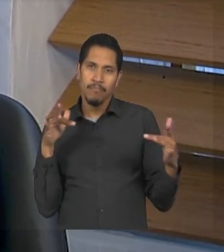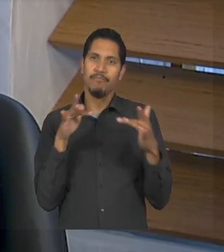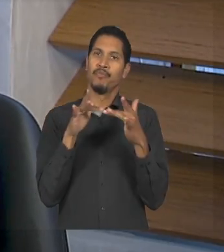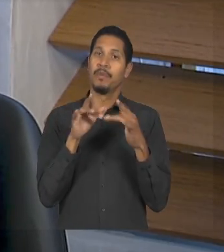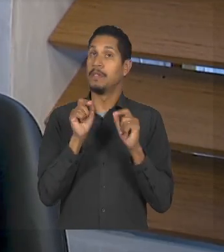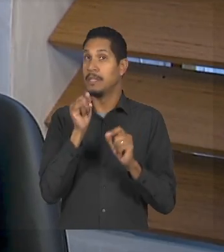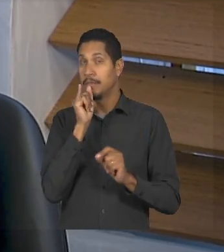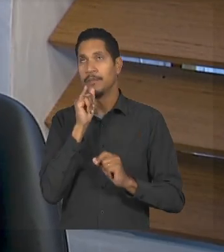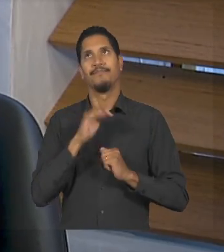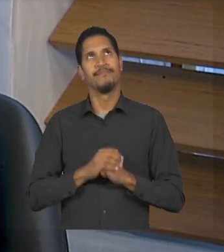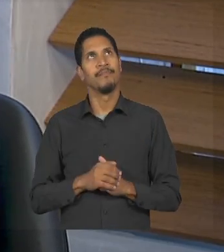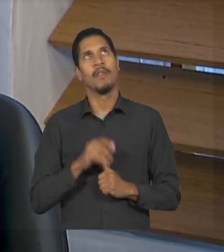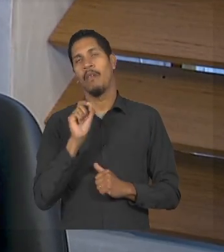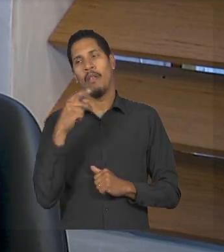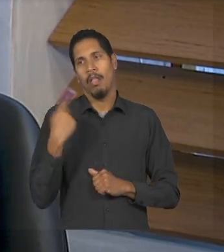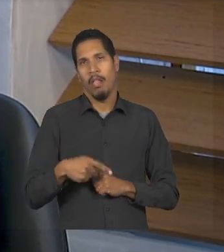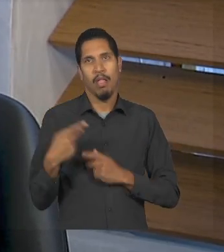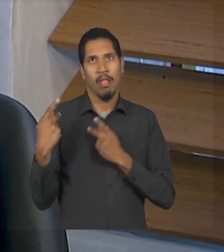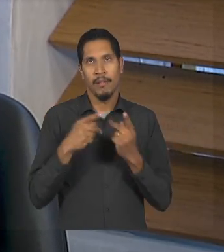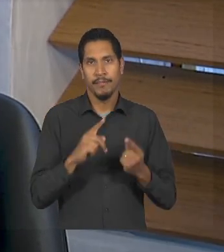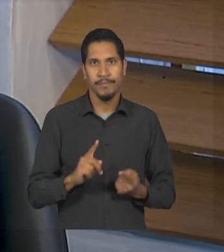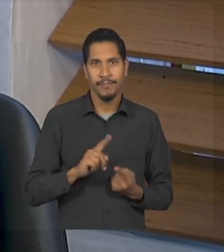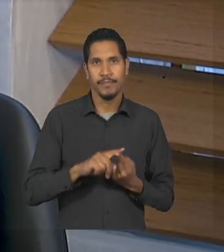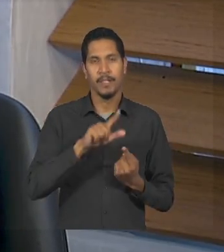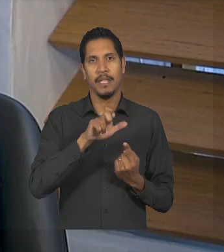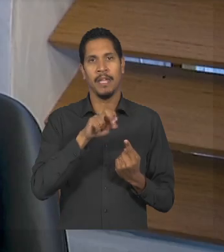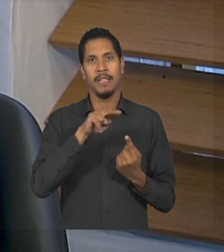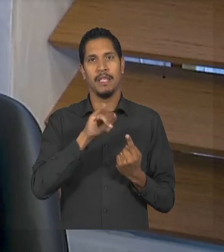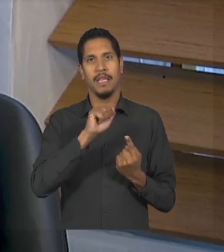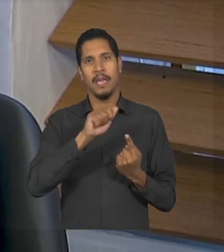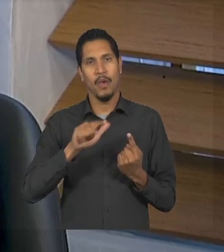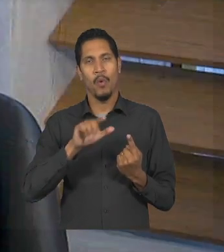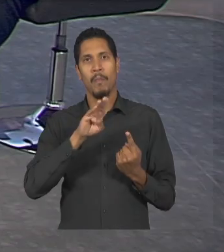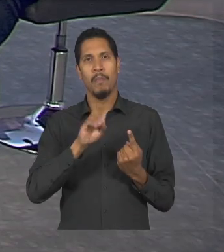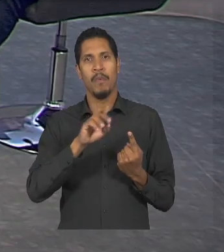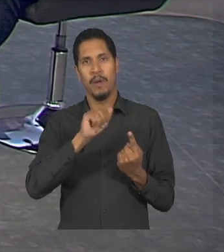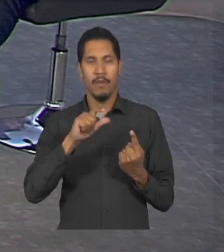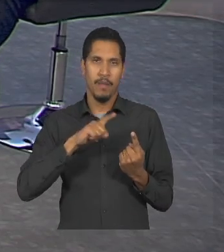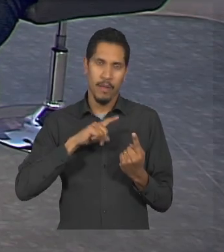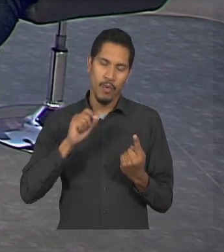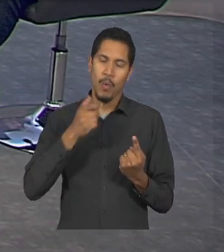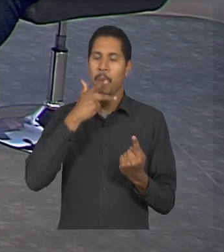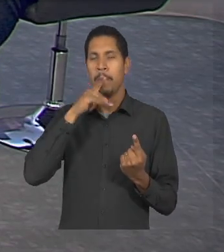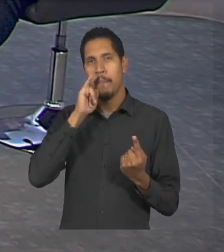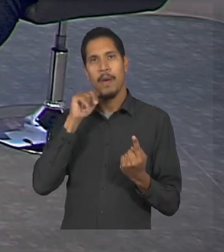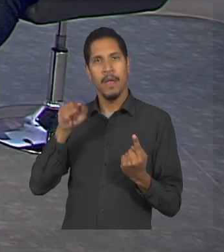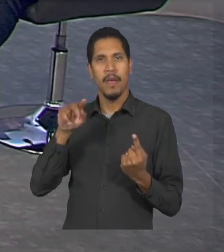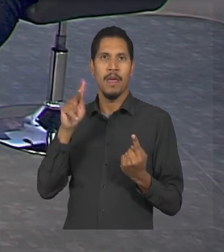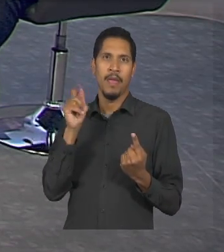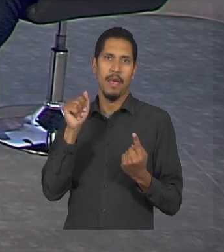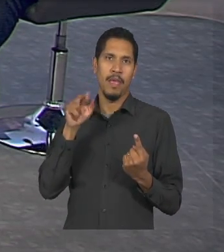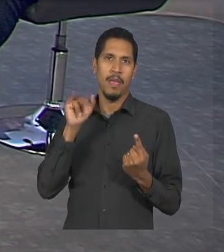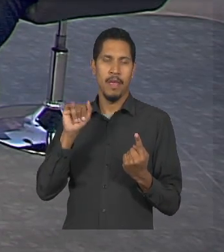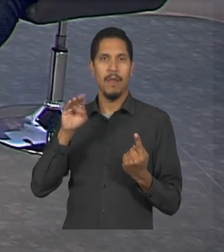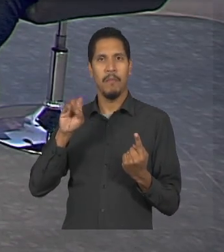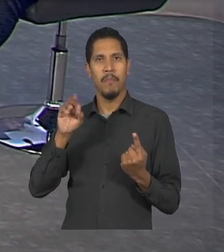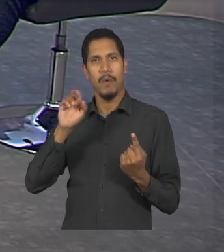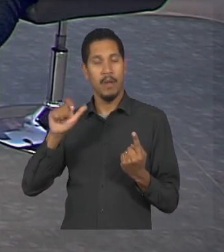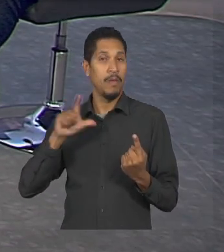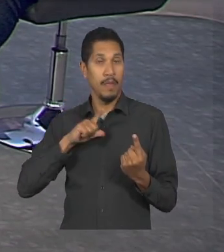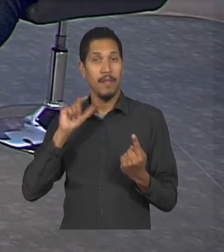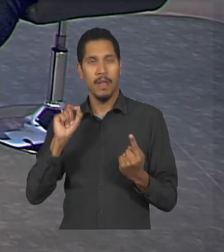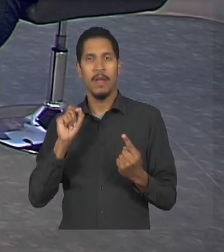por exemplo quem esteve aqui com a gente o leniel borel que é o pai do henri borel que foi assassinado pela